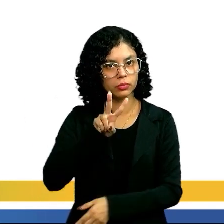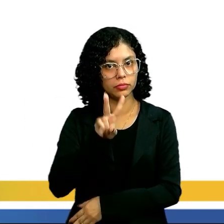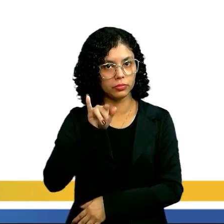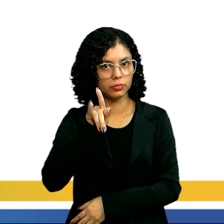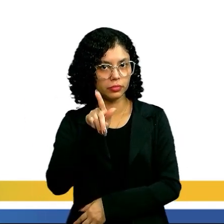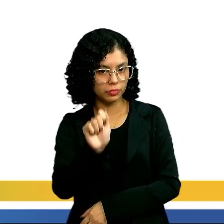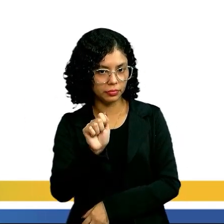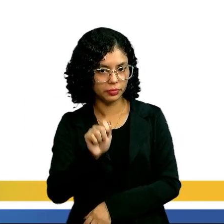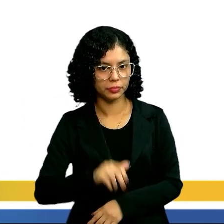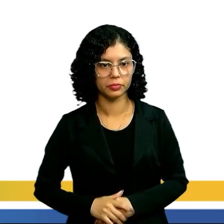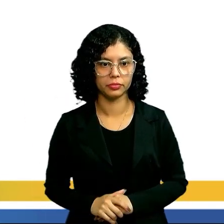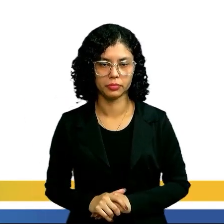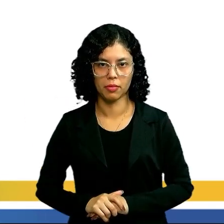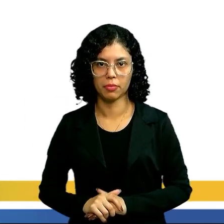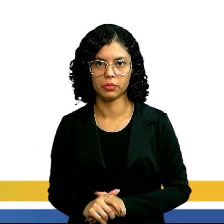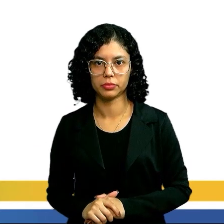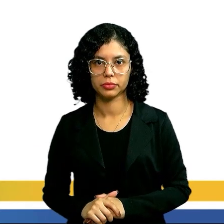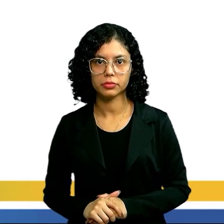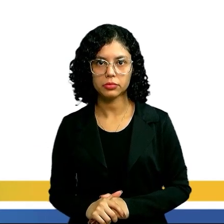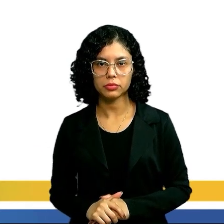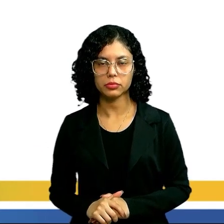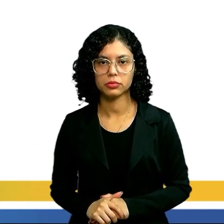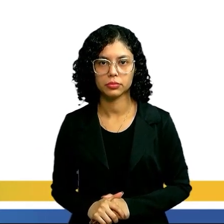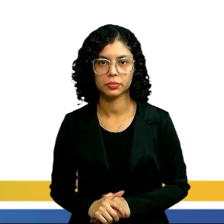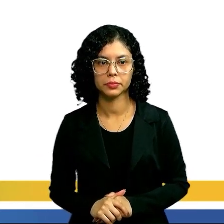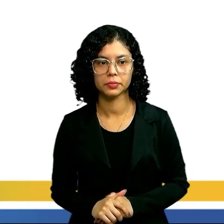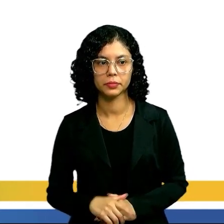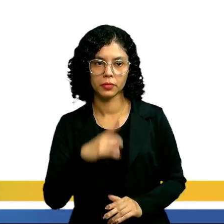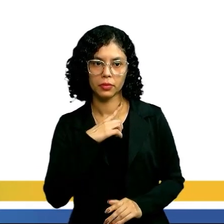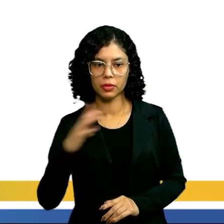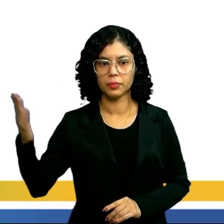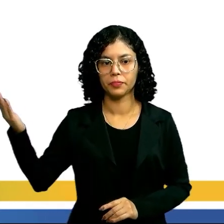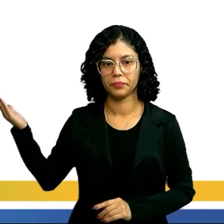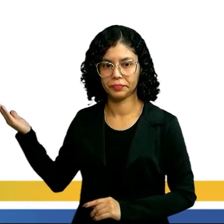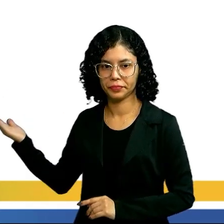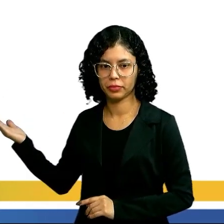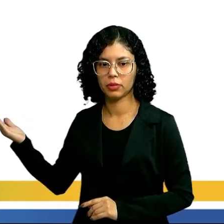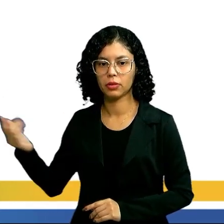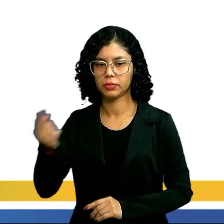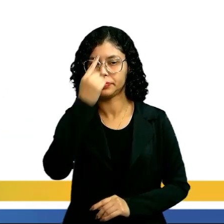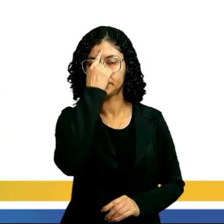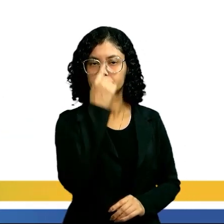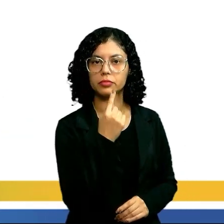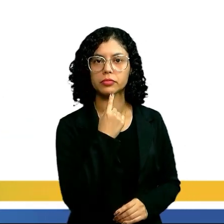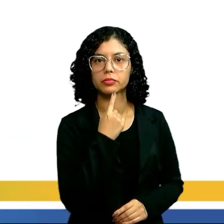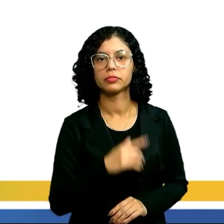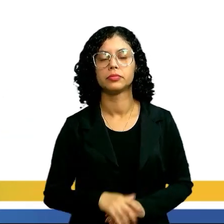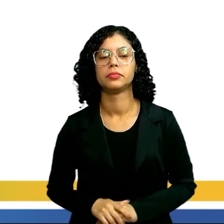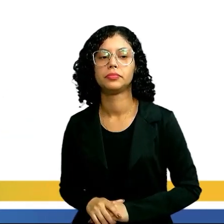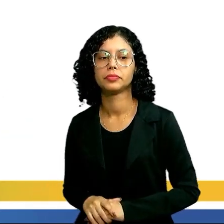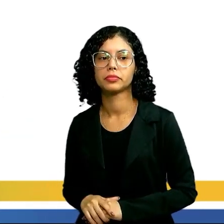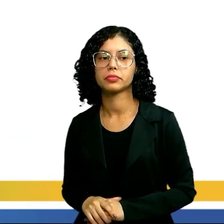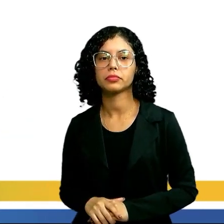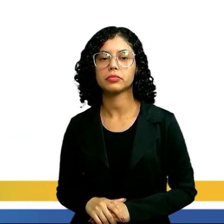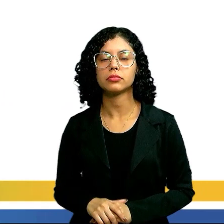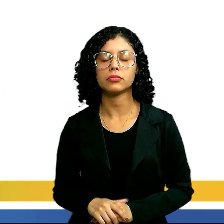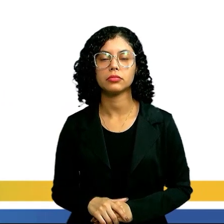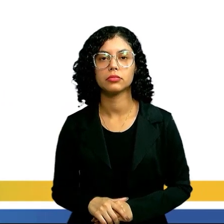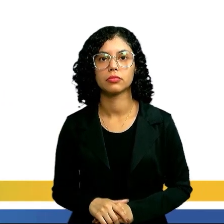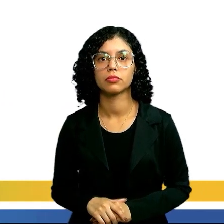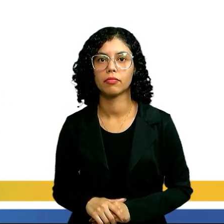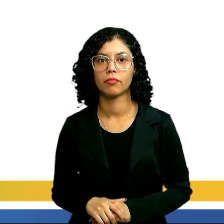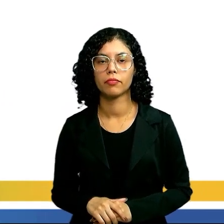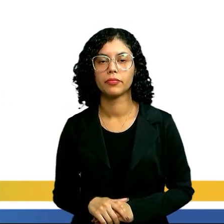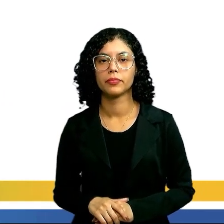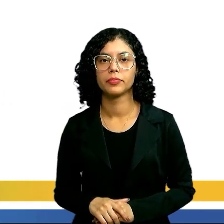de resistência da viga. Então, nós temos aí, tá? Uma viga. Presta bem